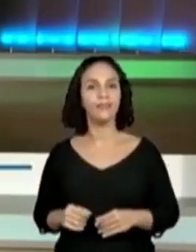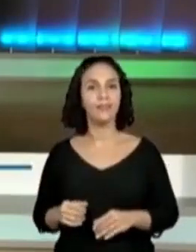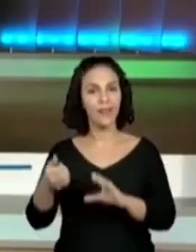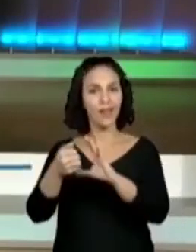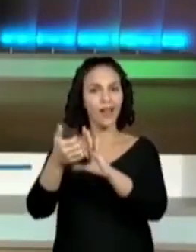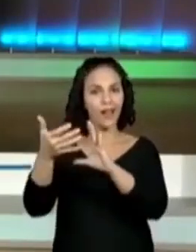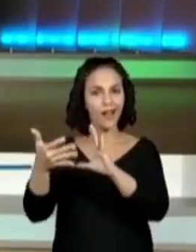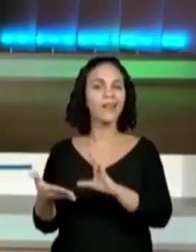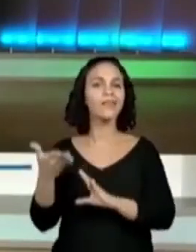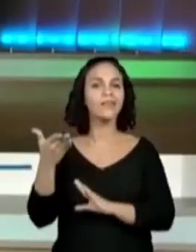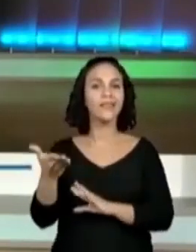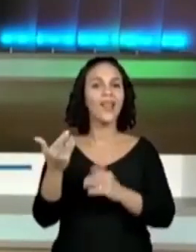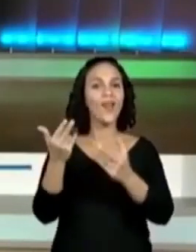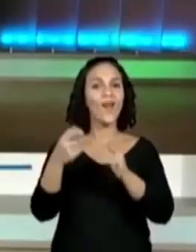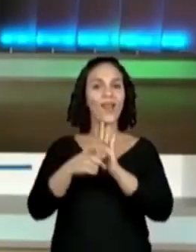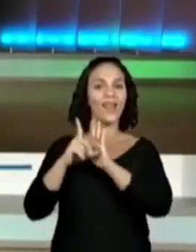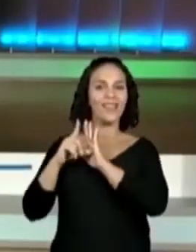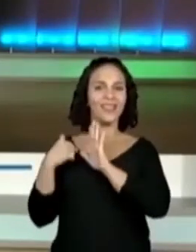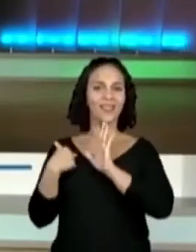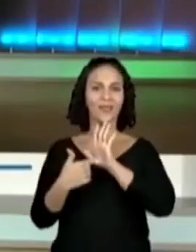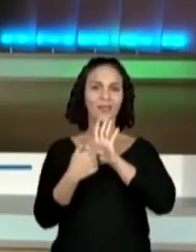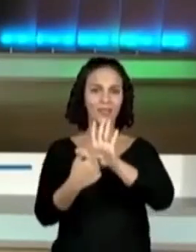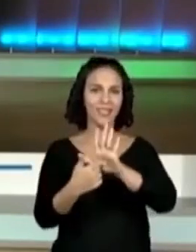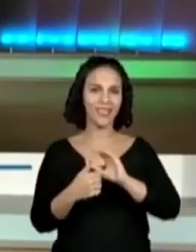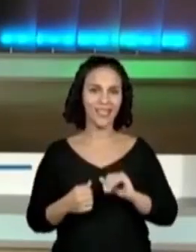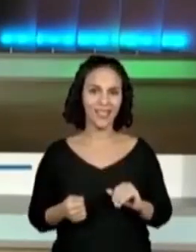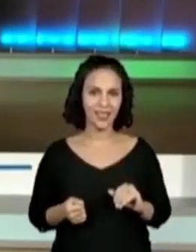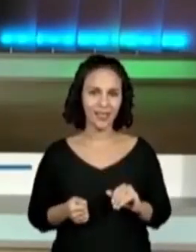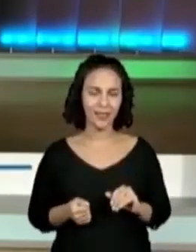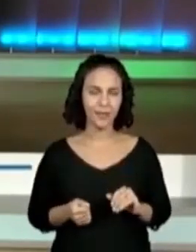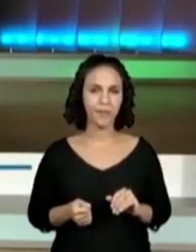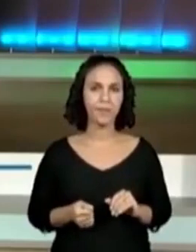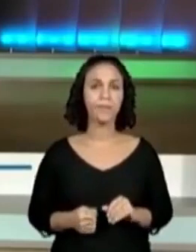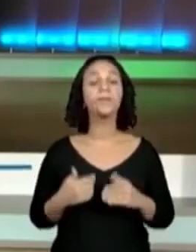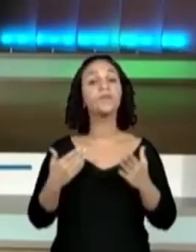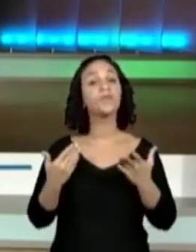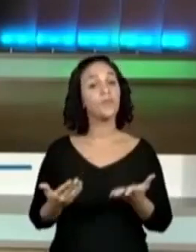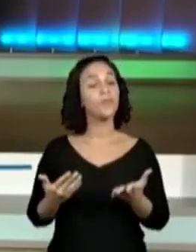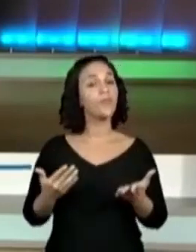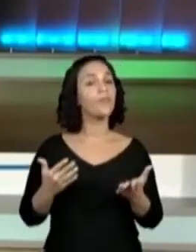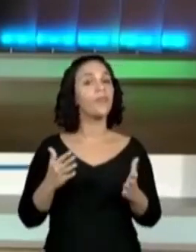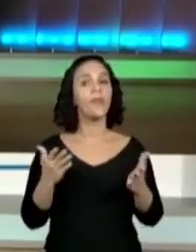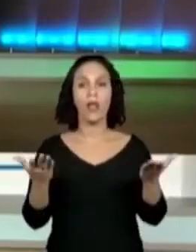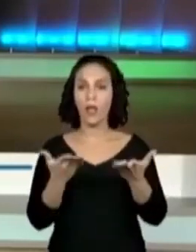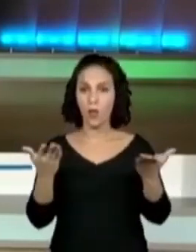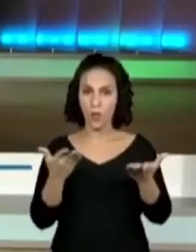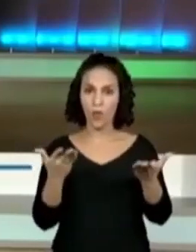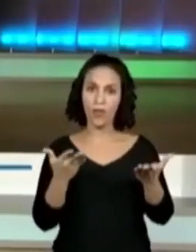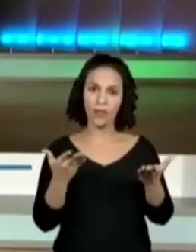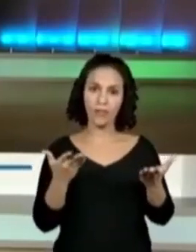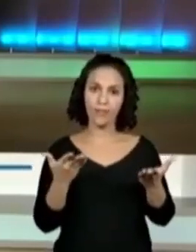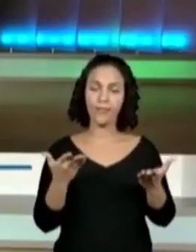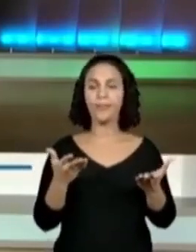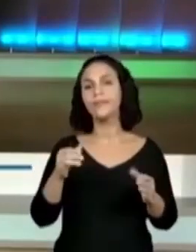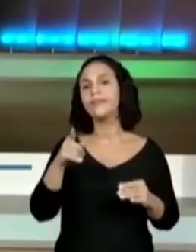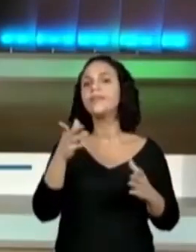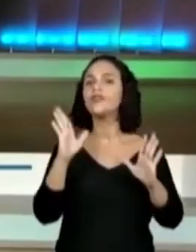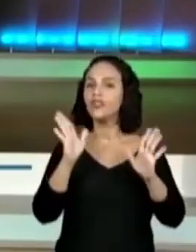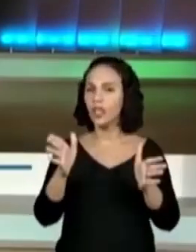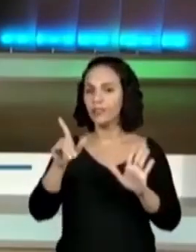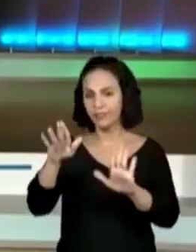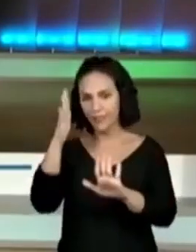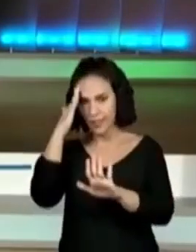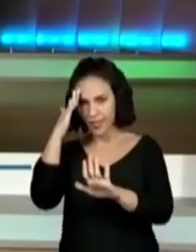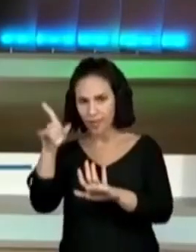animal. Como aquelas que eu mostrei anteriormente. Certo? Agora, a gente tem aquilo. Ótimo.